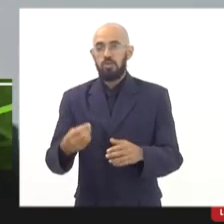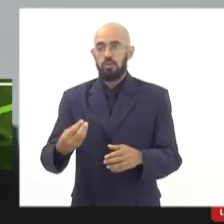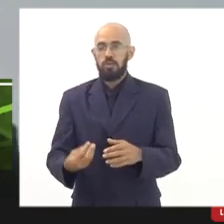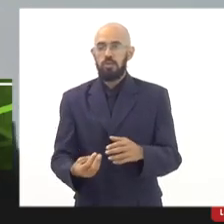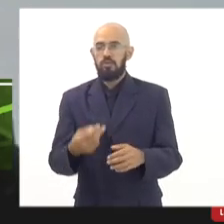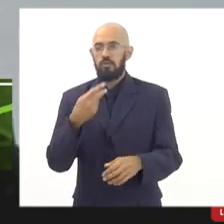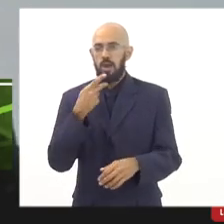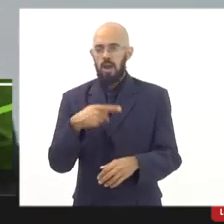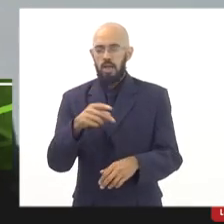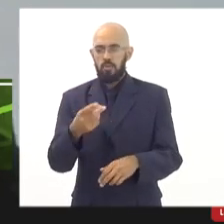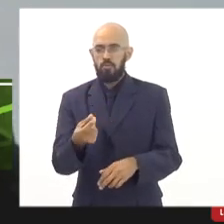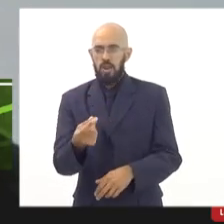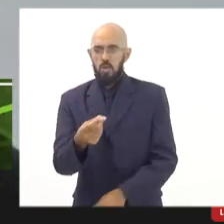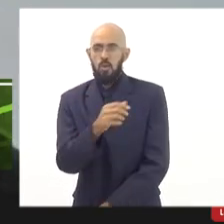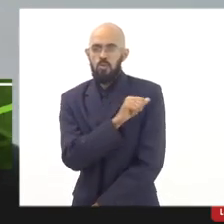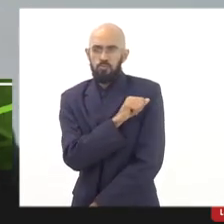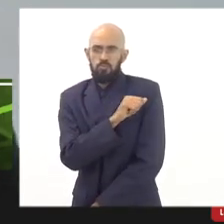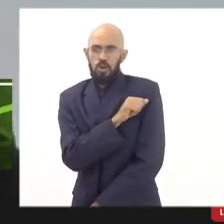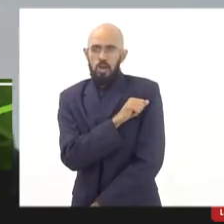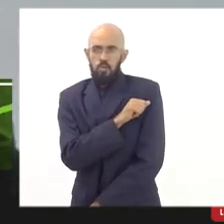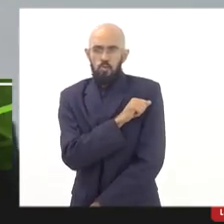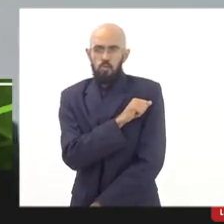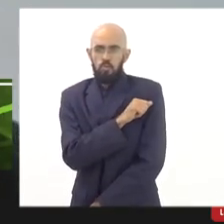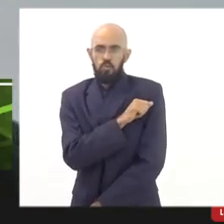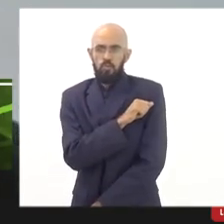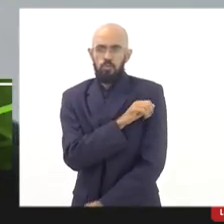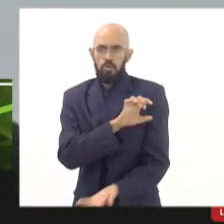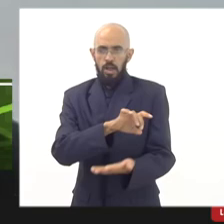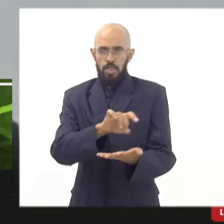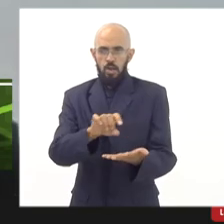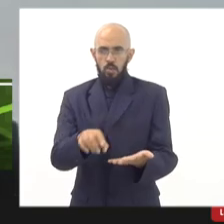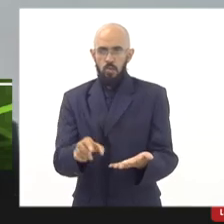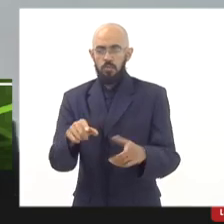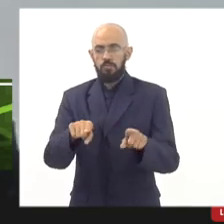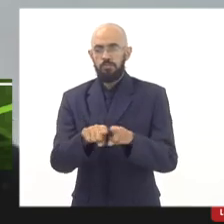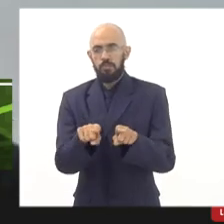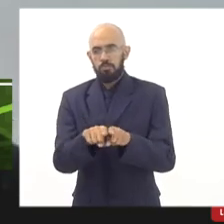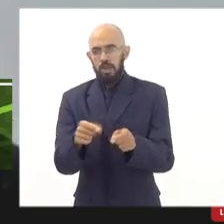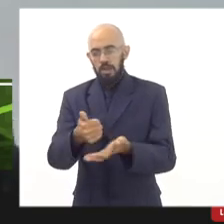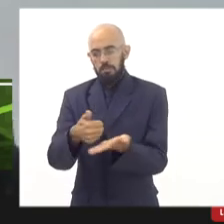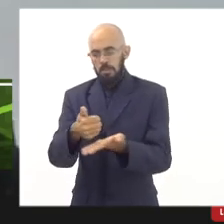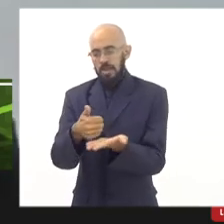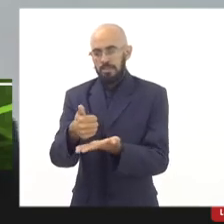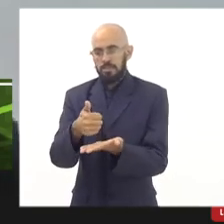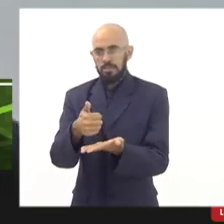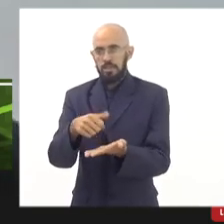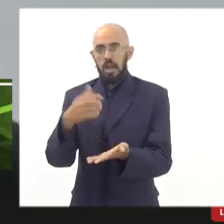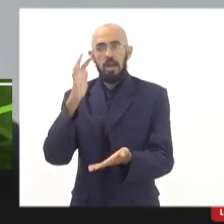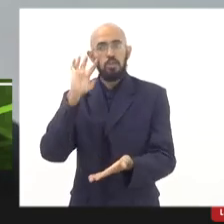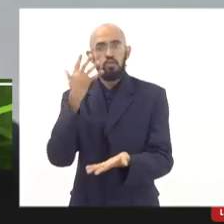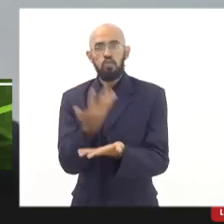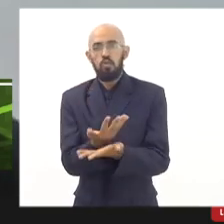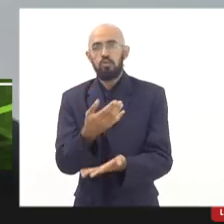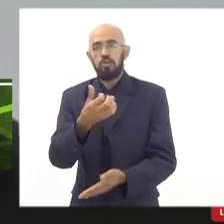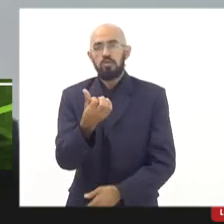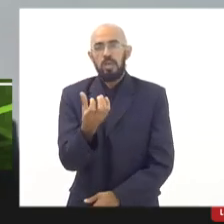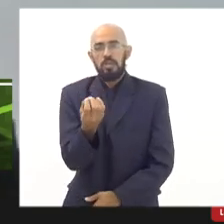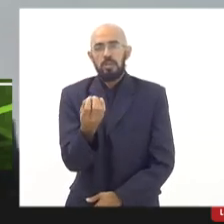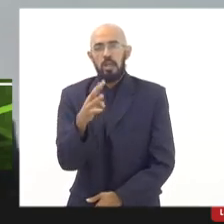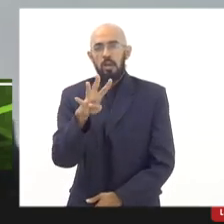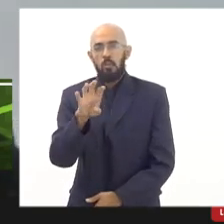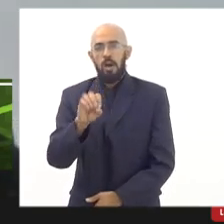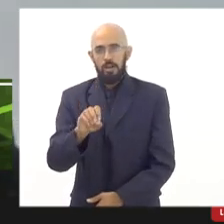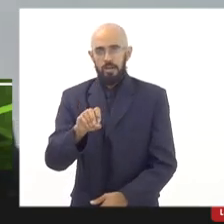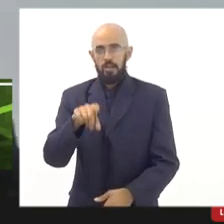valores e os princípios básicos para essa alimentação e a resolução 6040, que é uma